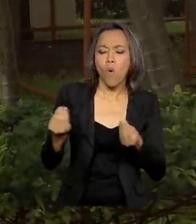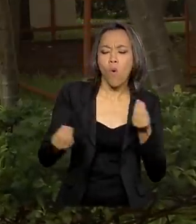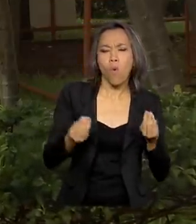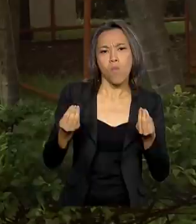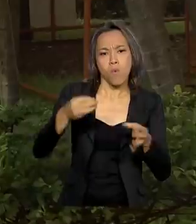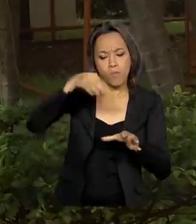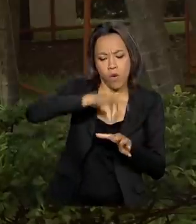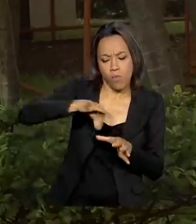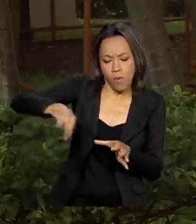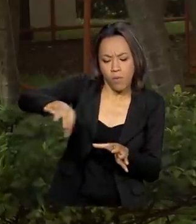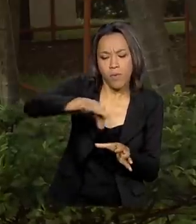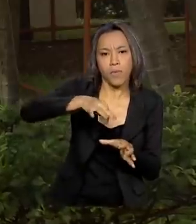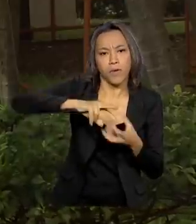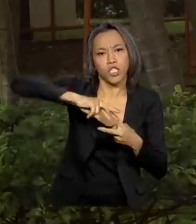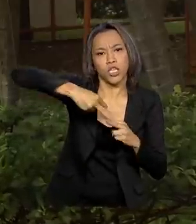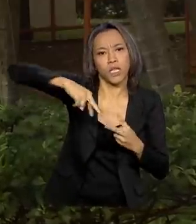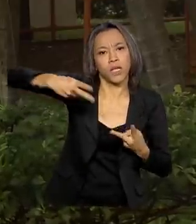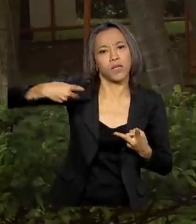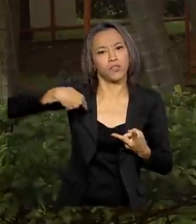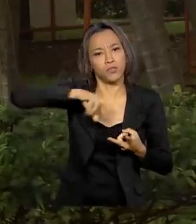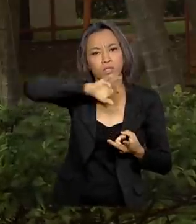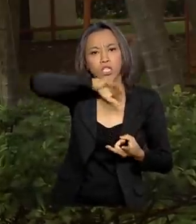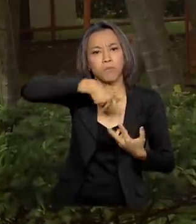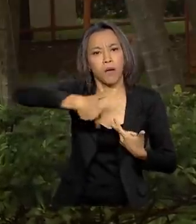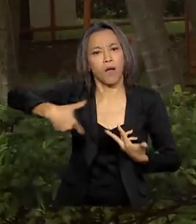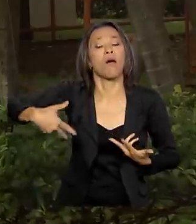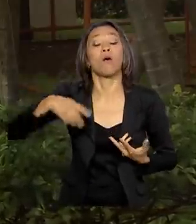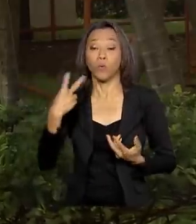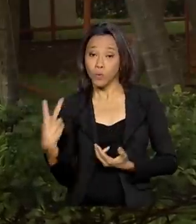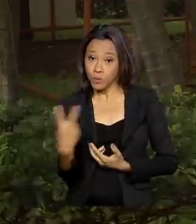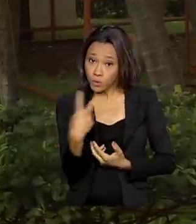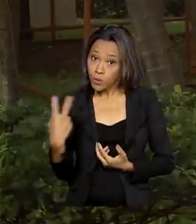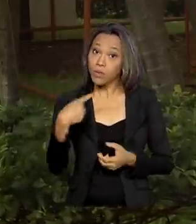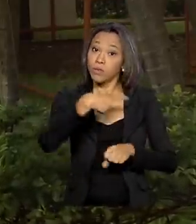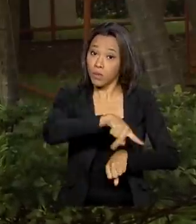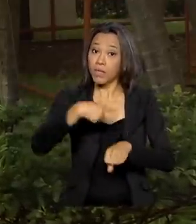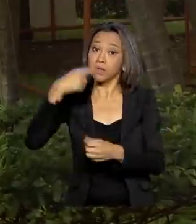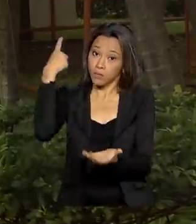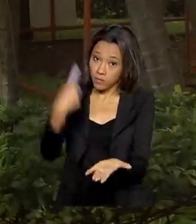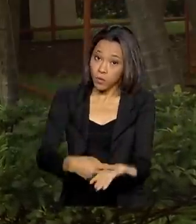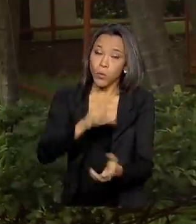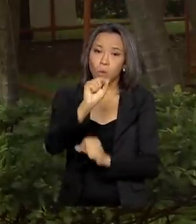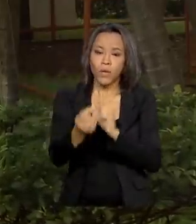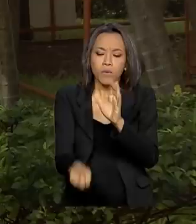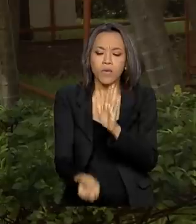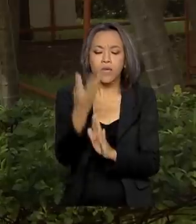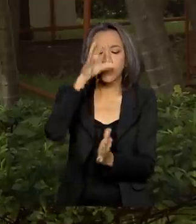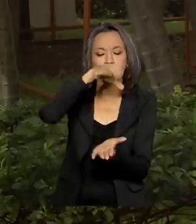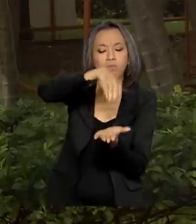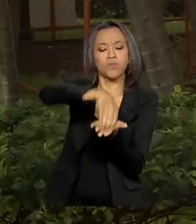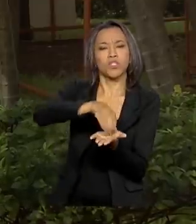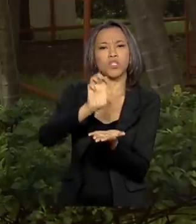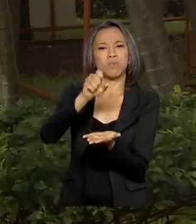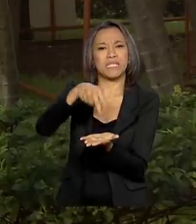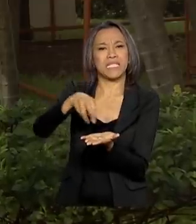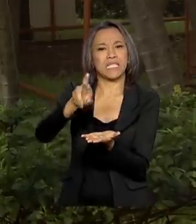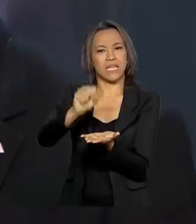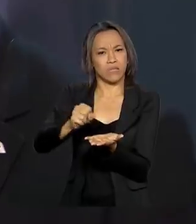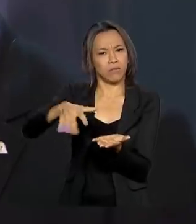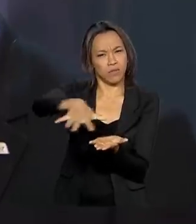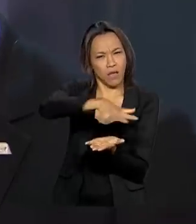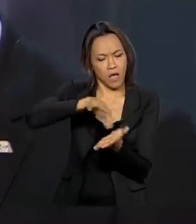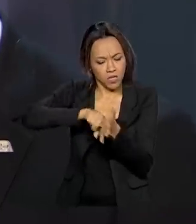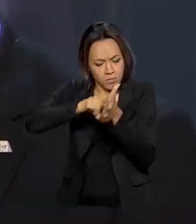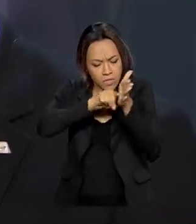bancos genéticos. Os dois países também se comprometeram com a criação de um centro de excelência em pecuária leiteira.